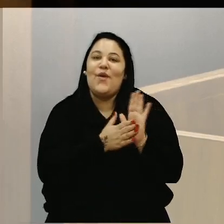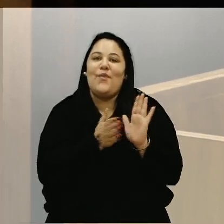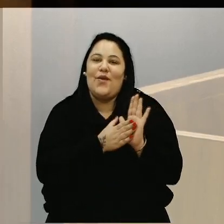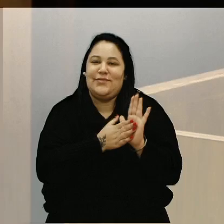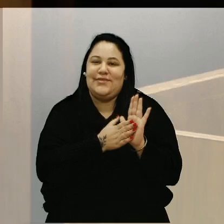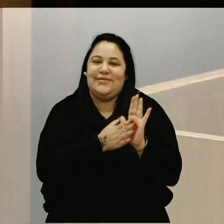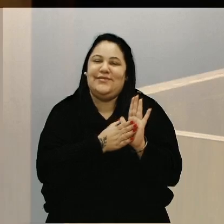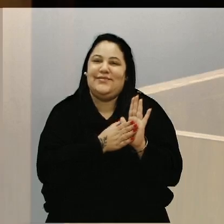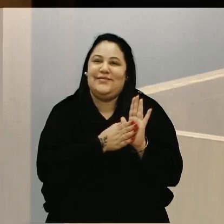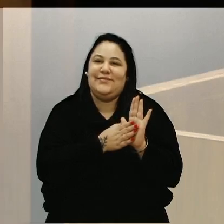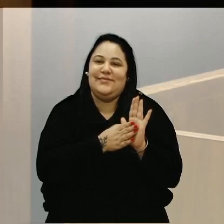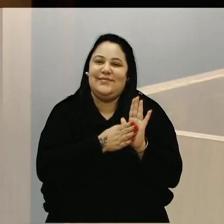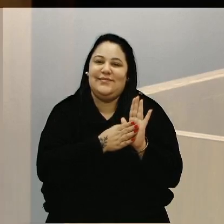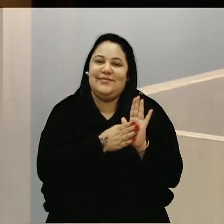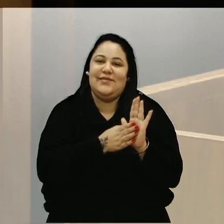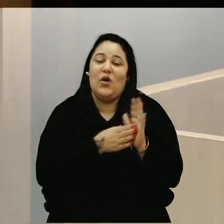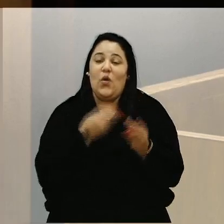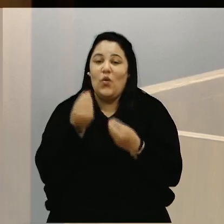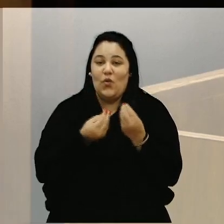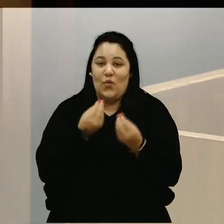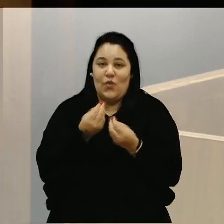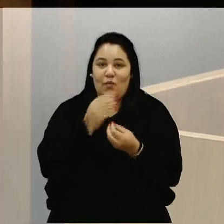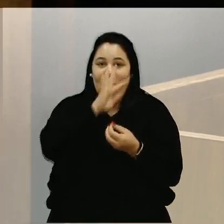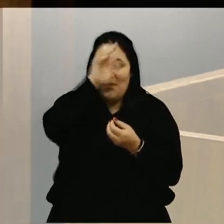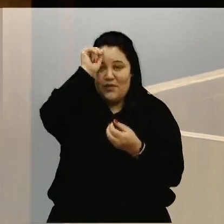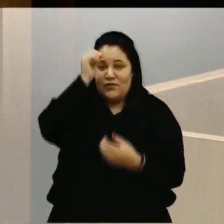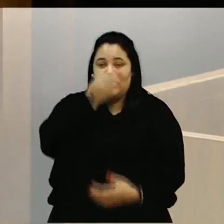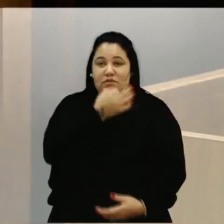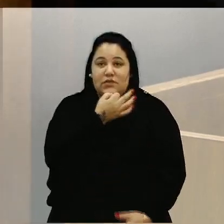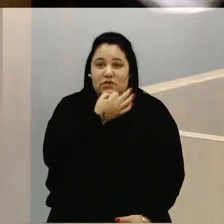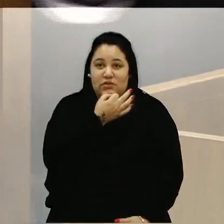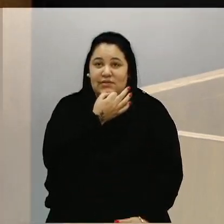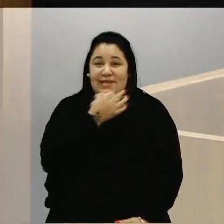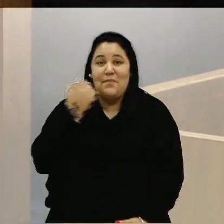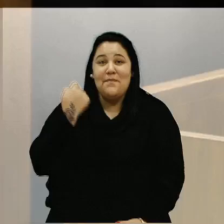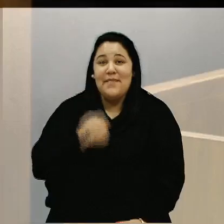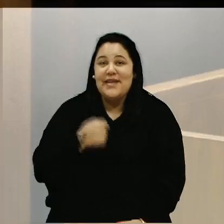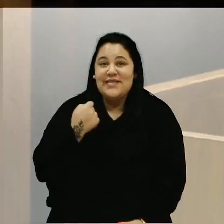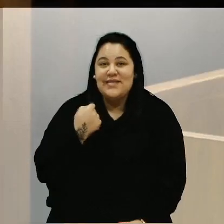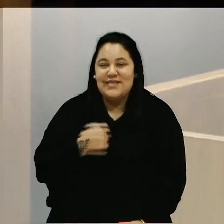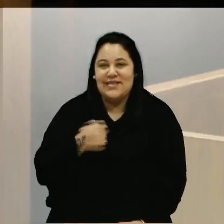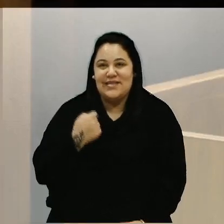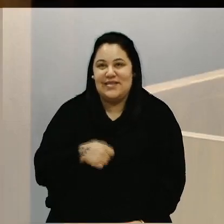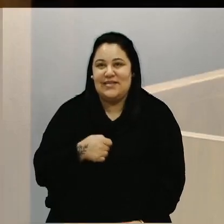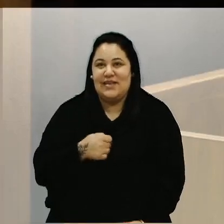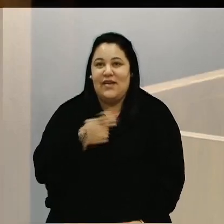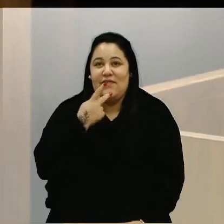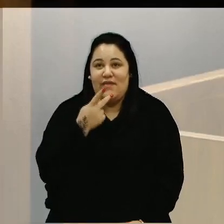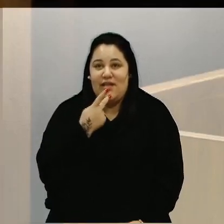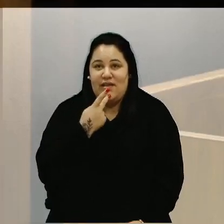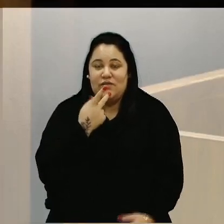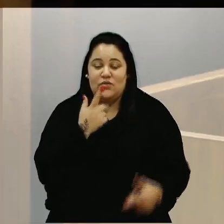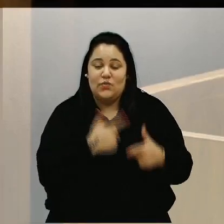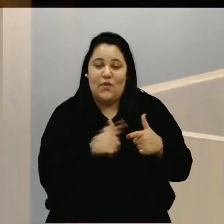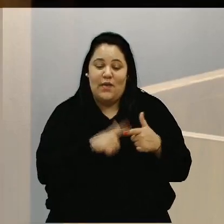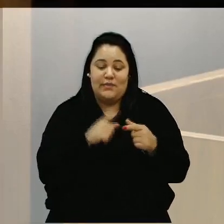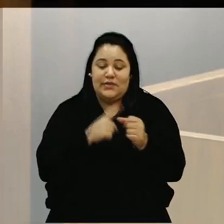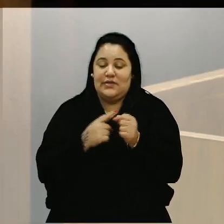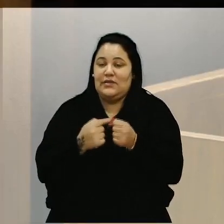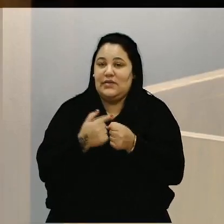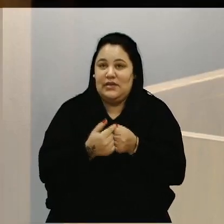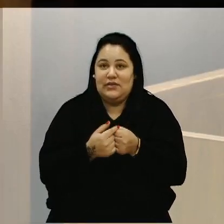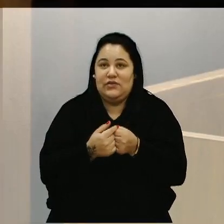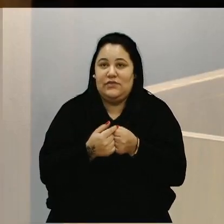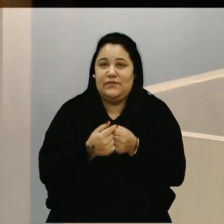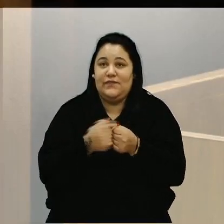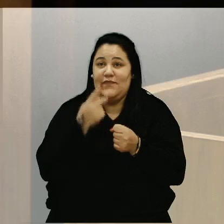debate, a Prefeitura de Caxias do Sul, ele precisa trazer os problemas da cidade, trazer a alternativa, ser